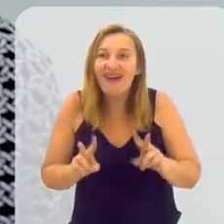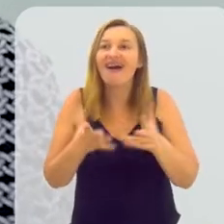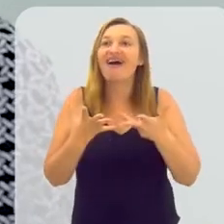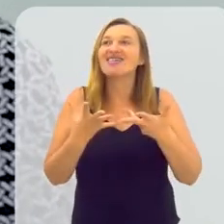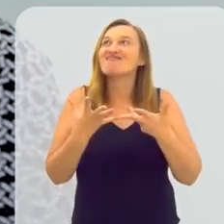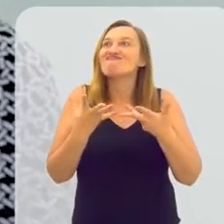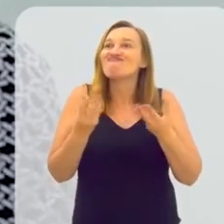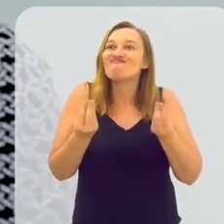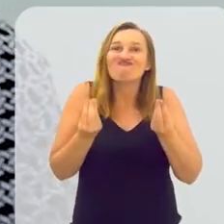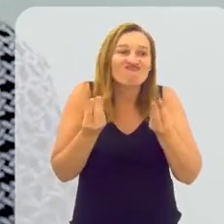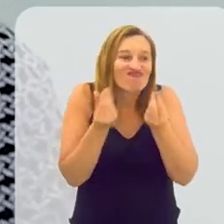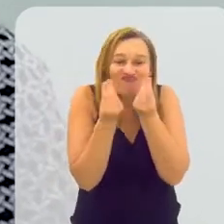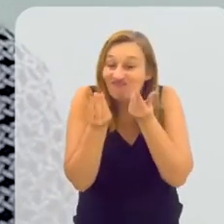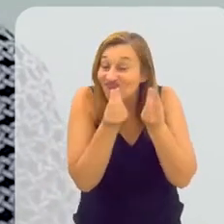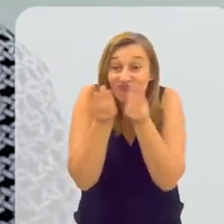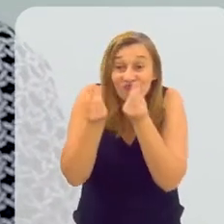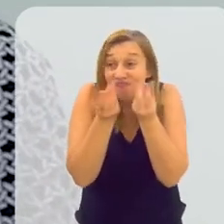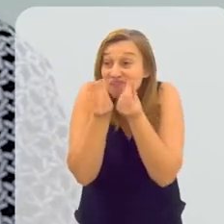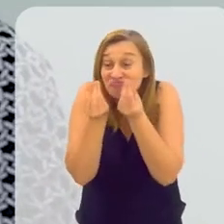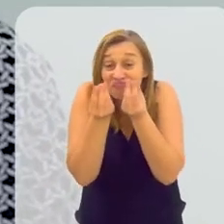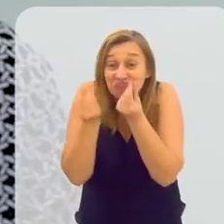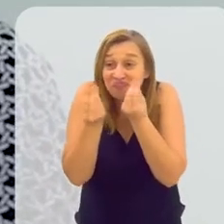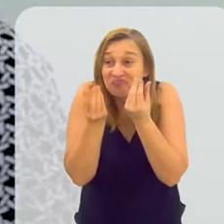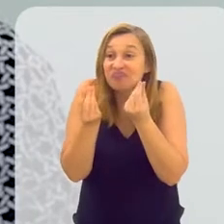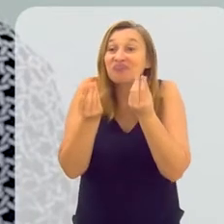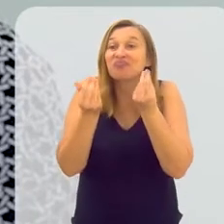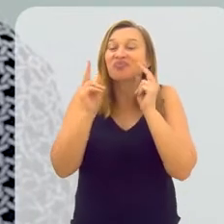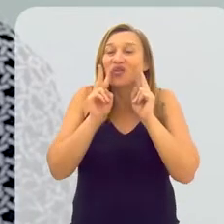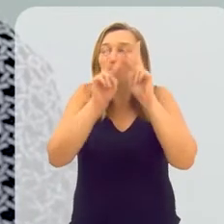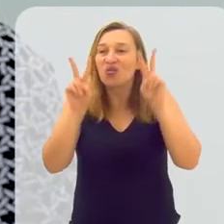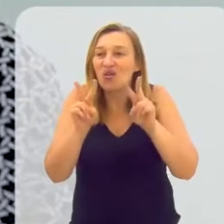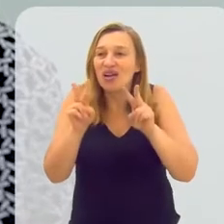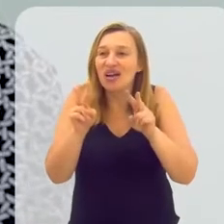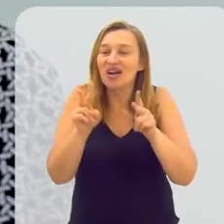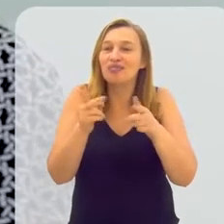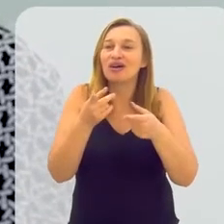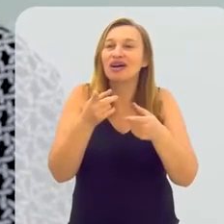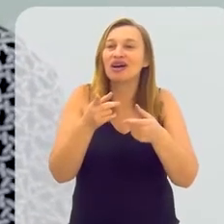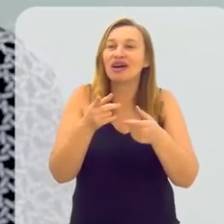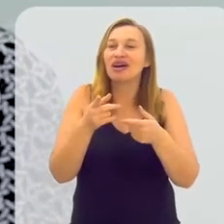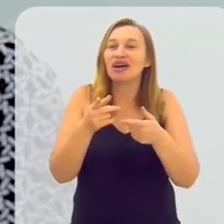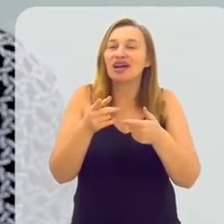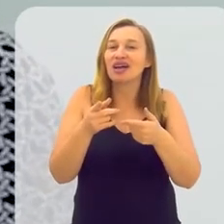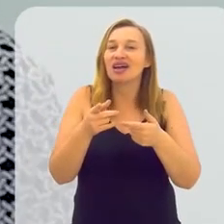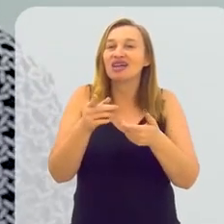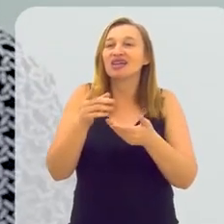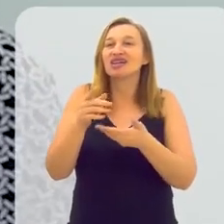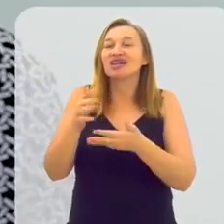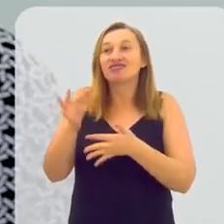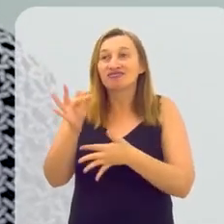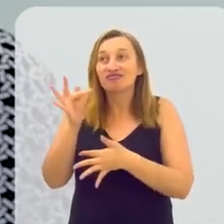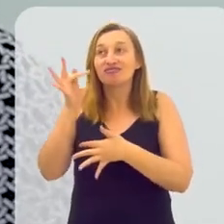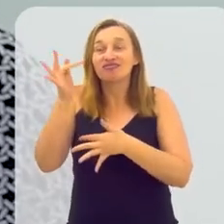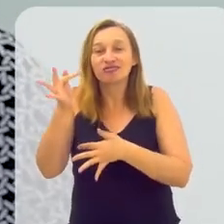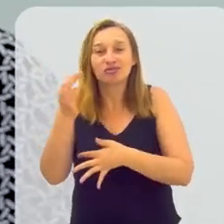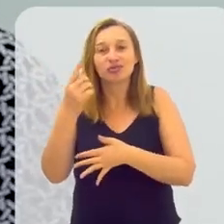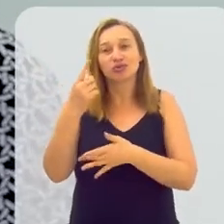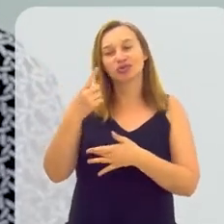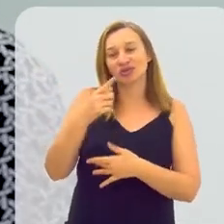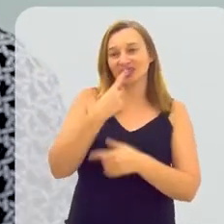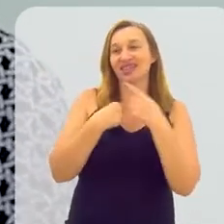otimista para esse setor. Um ano